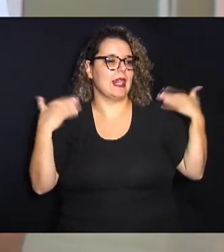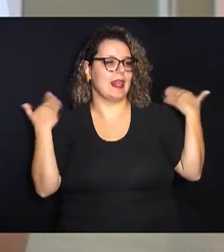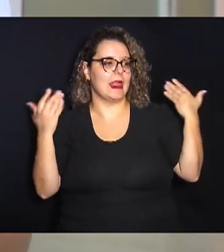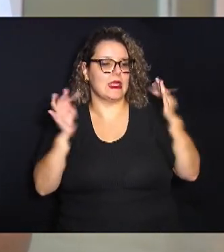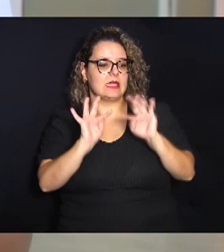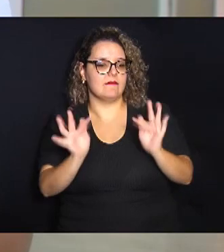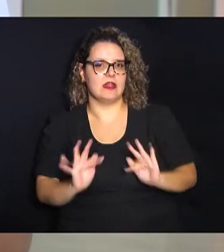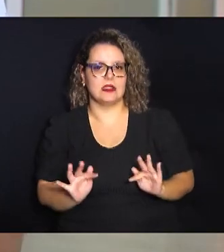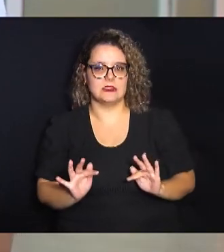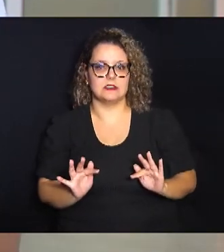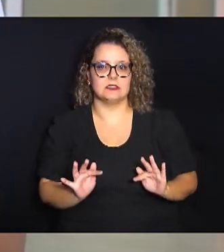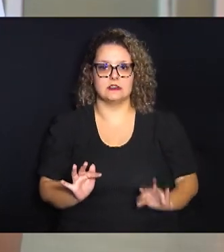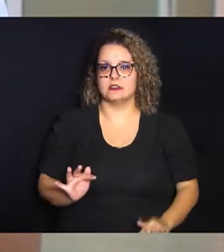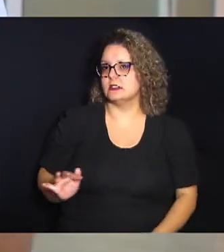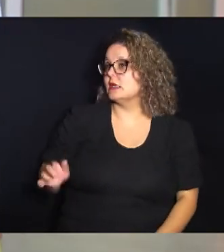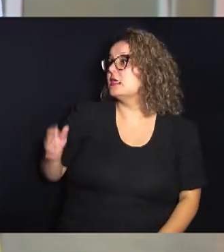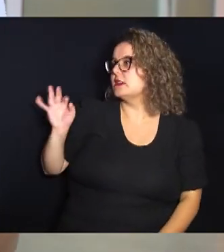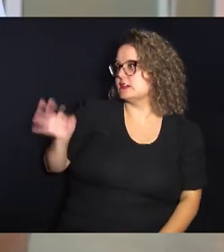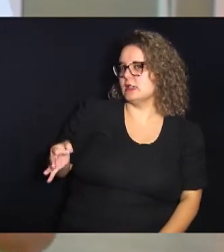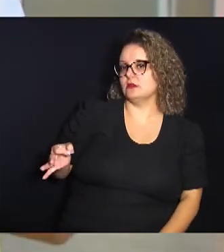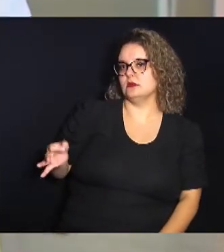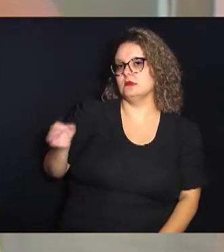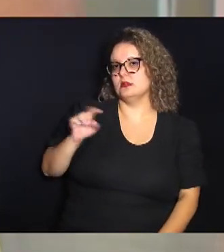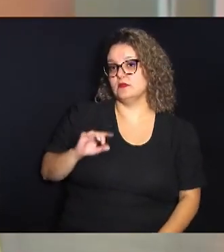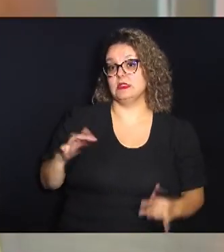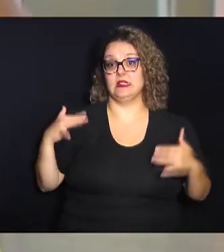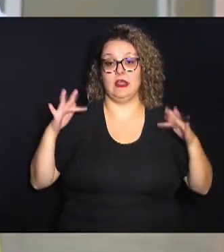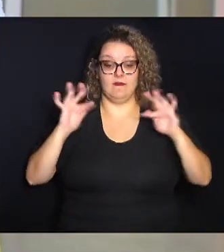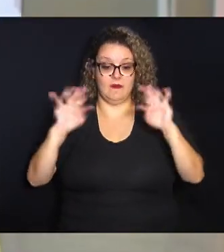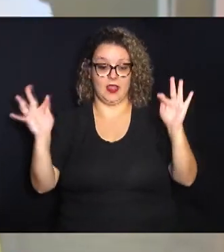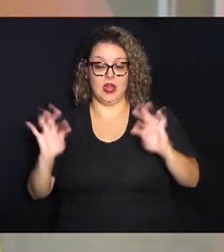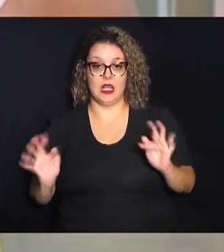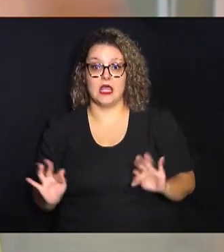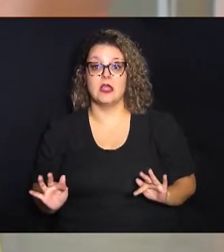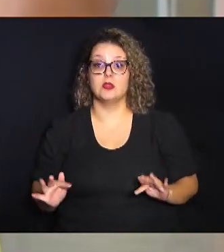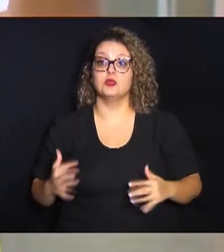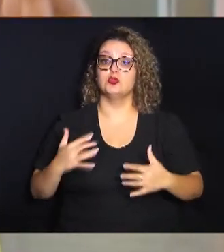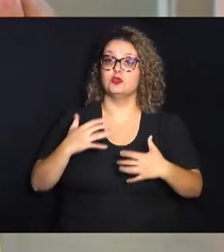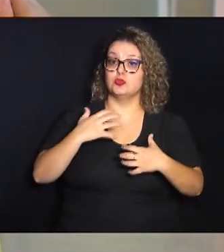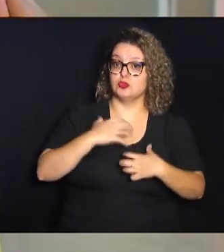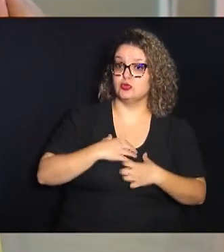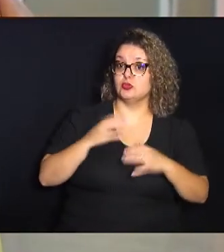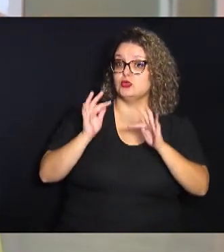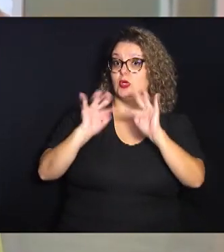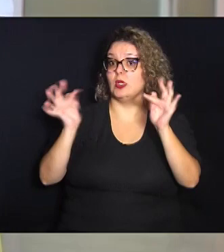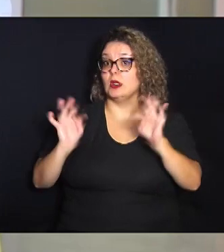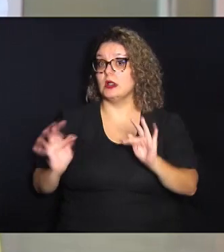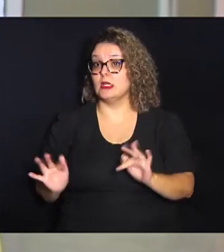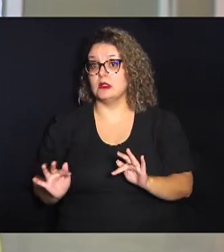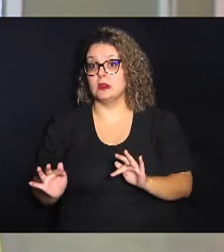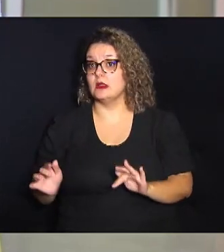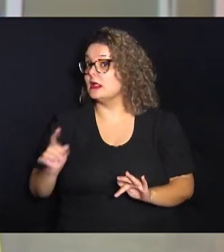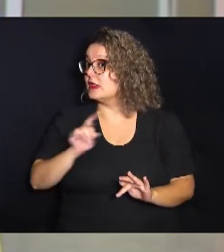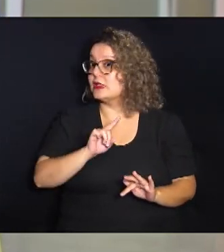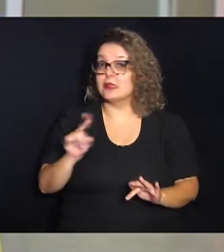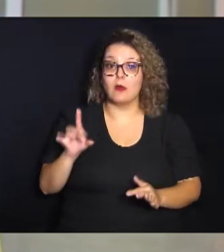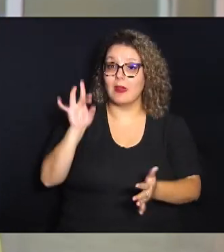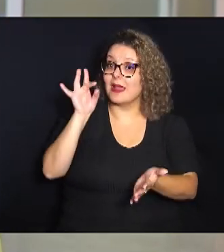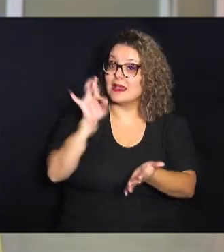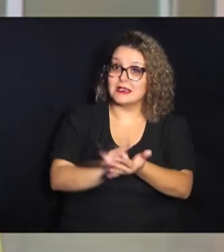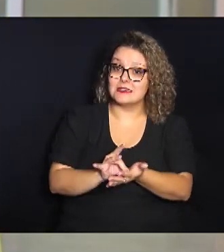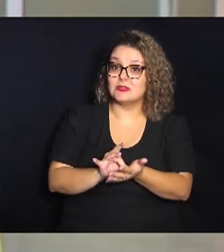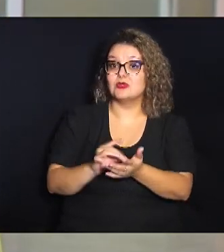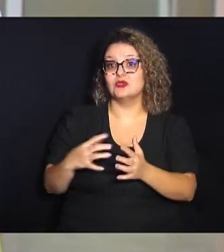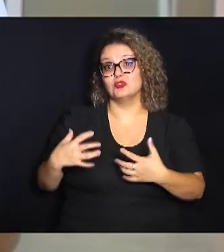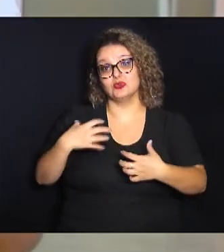não é mais a mesma coisa né porque você está feliz você está com um sentimento de felicidade que não é exatamente o mesmo